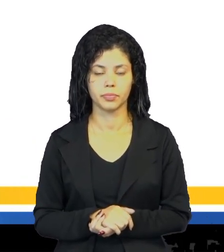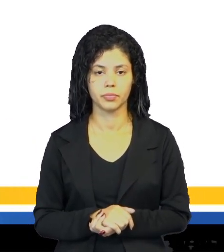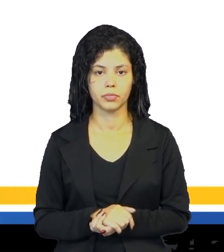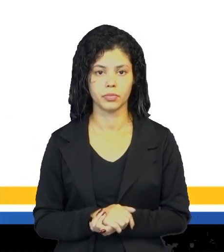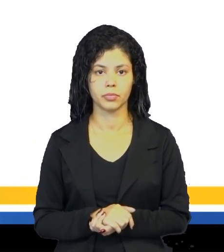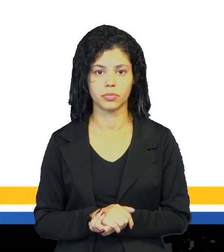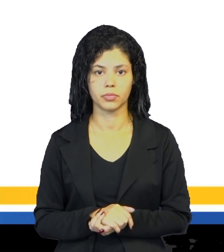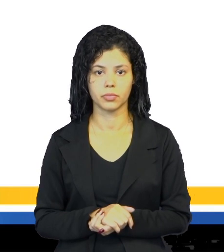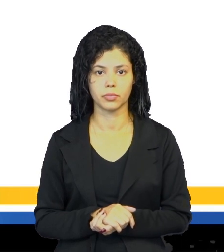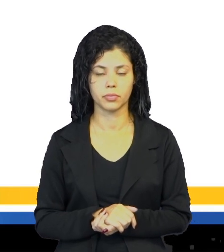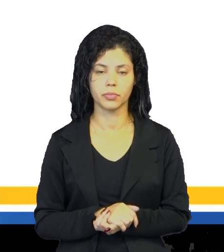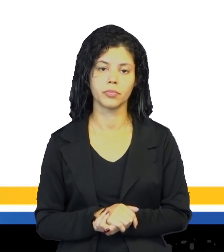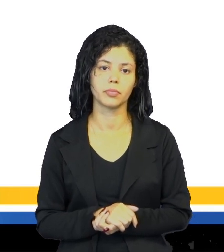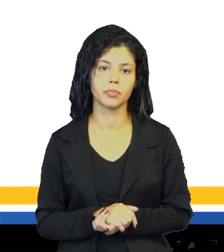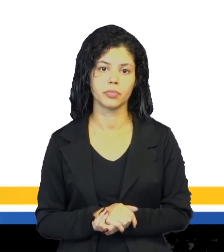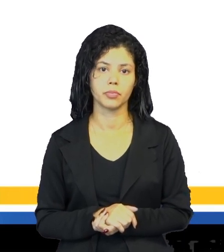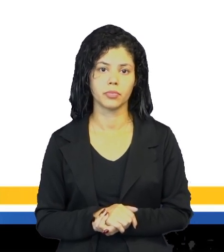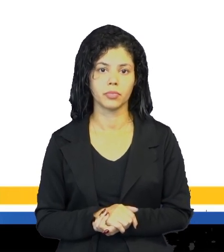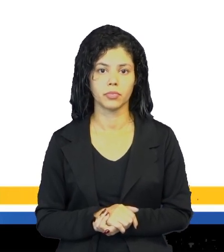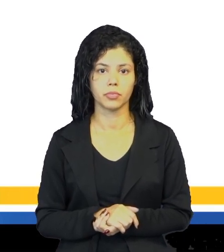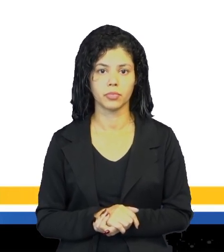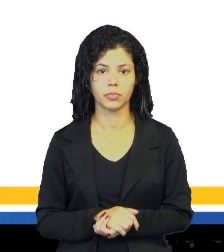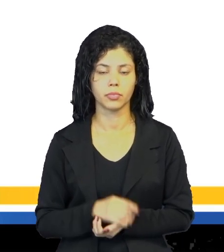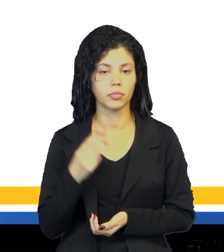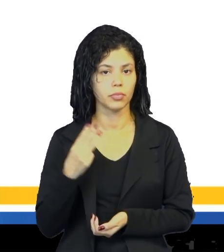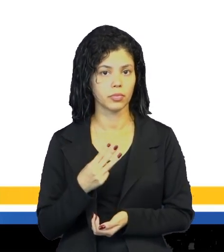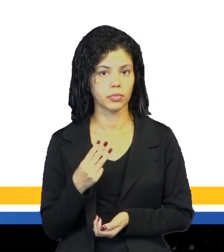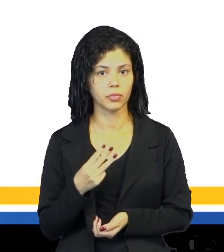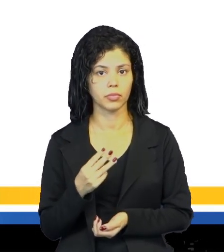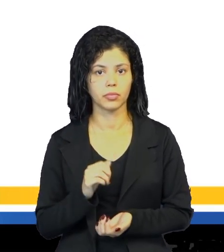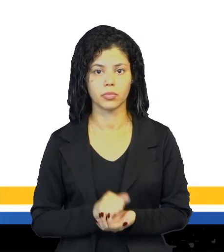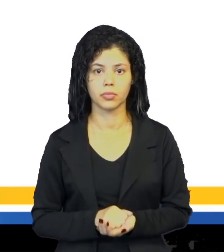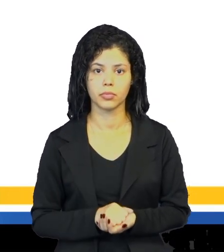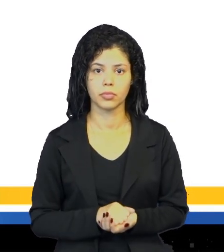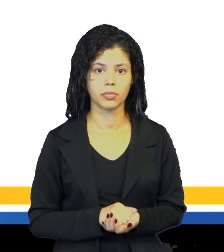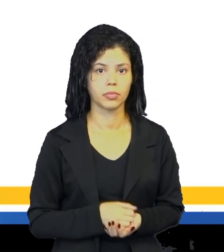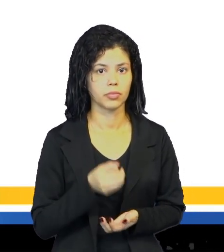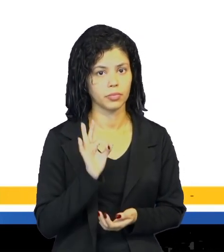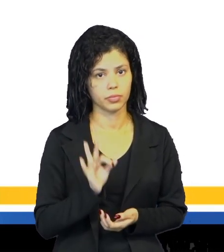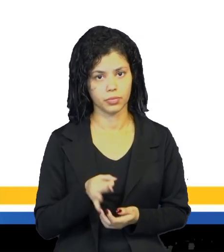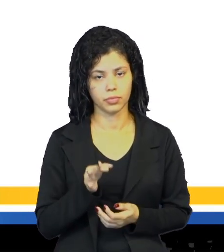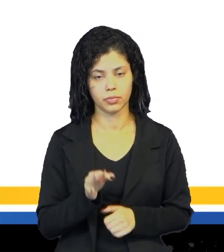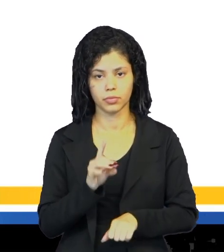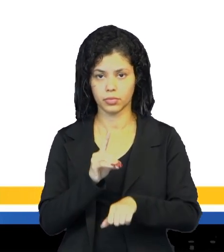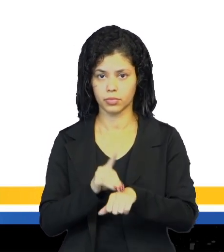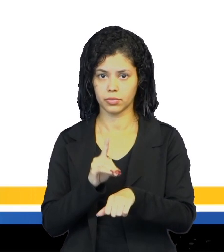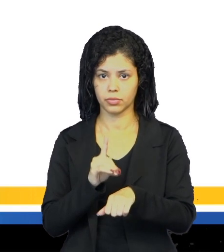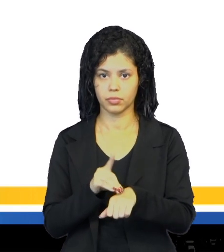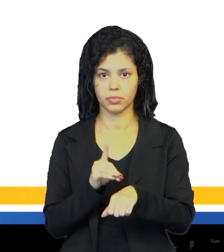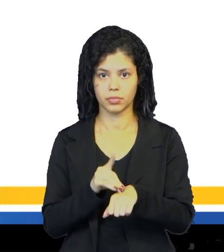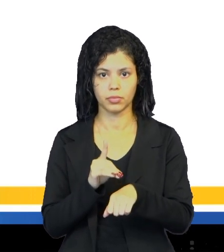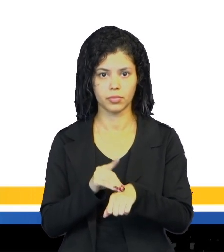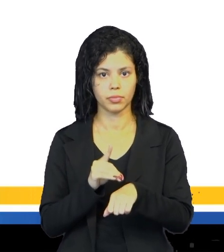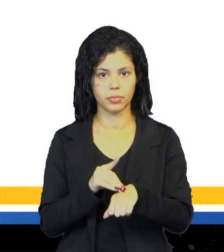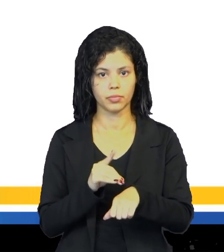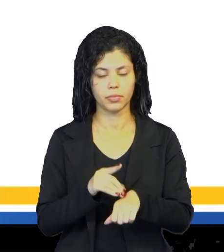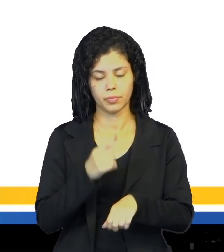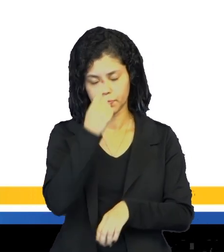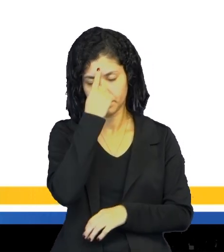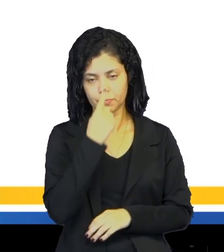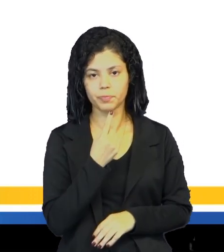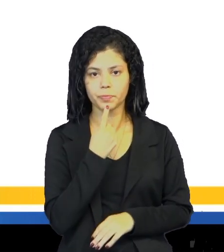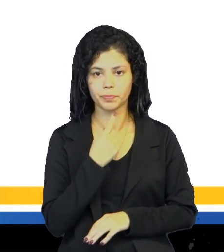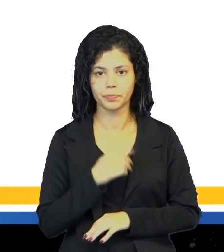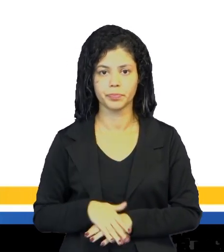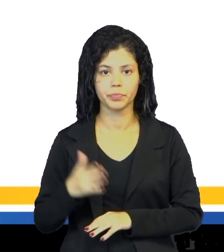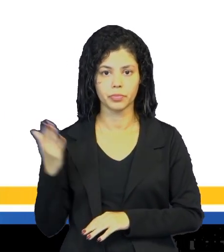recreação ao ar livre. Uma terceira parte da escola ali, com certeza, né. A sala temida. Com a figura do diretor